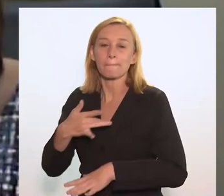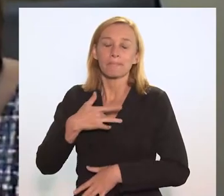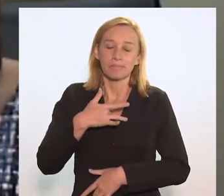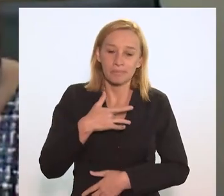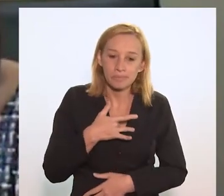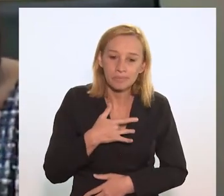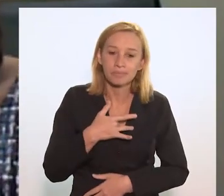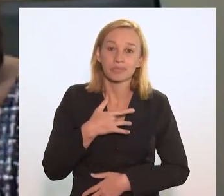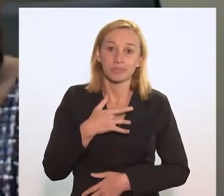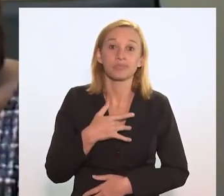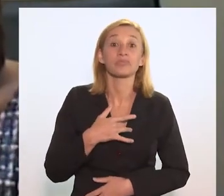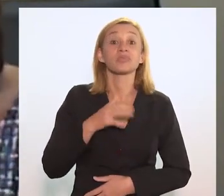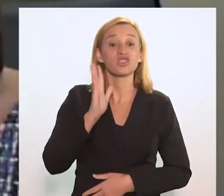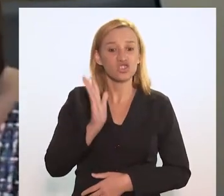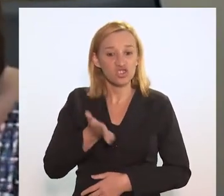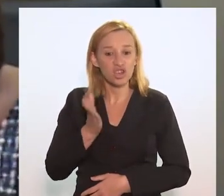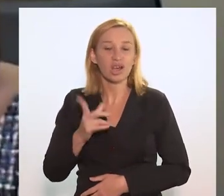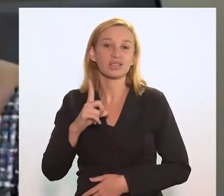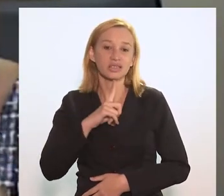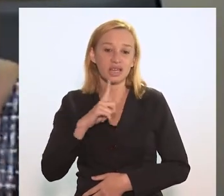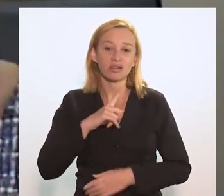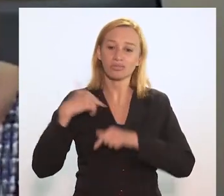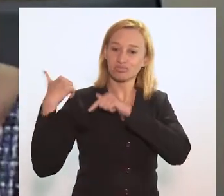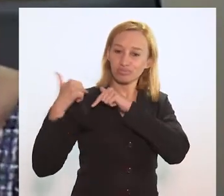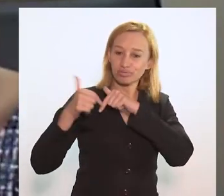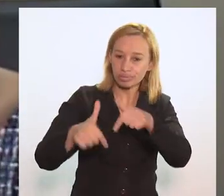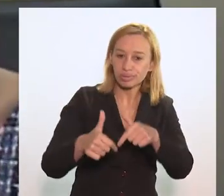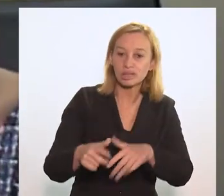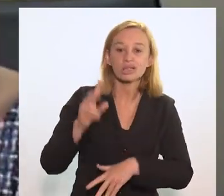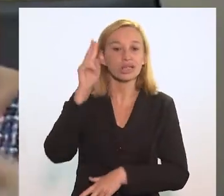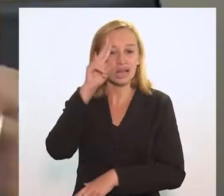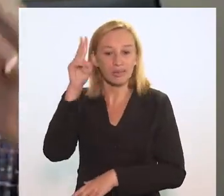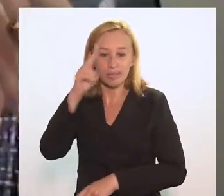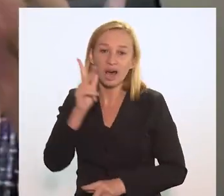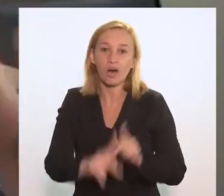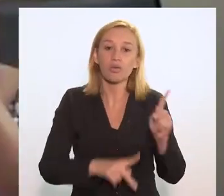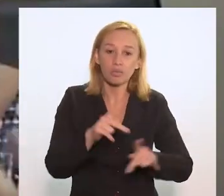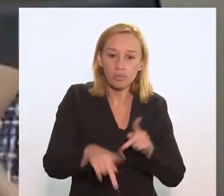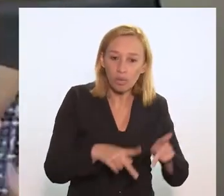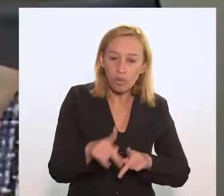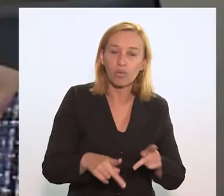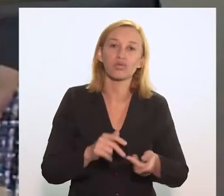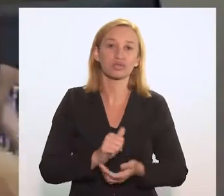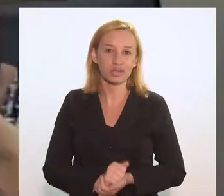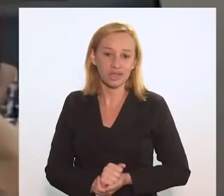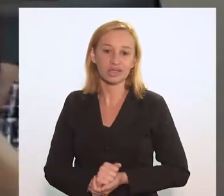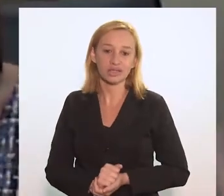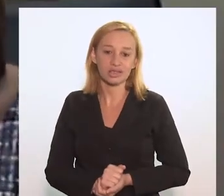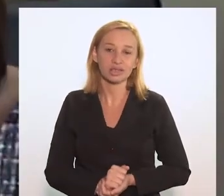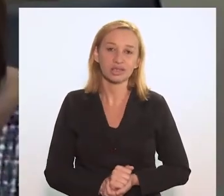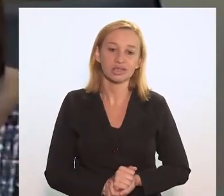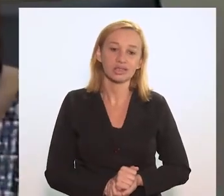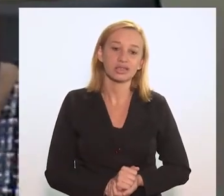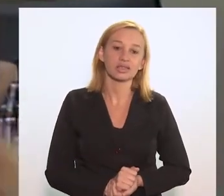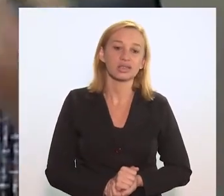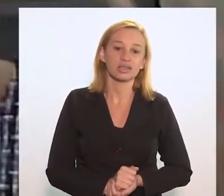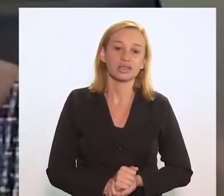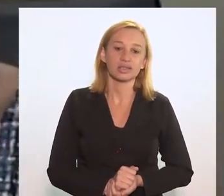combate à tuberculose, que já tem uma tradição de lembrar da população com a iluminação